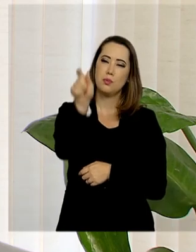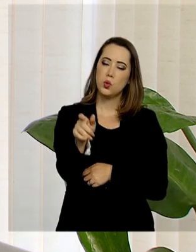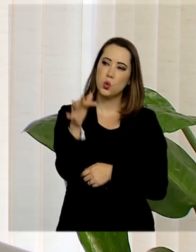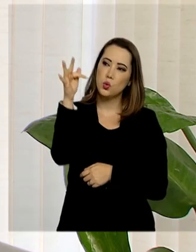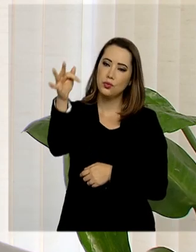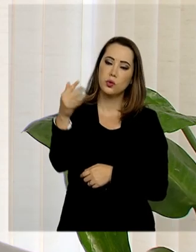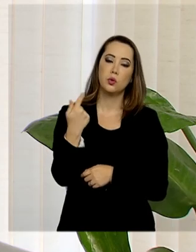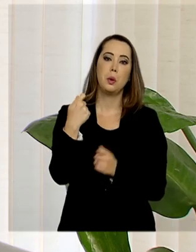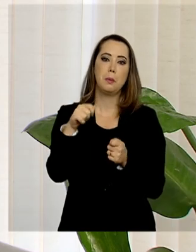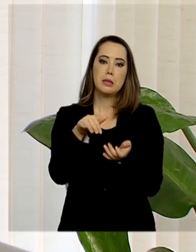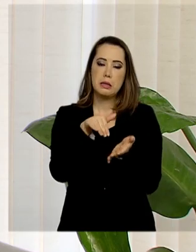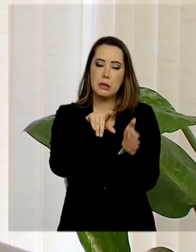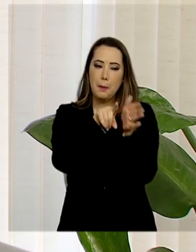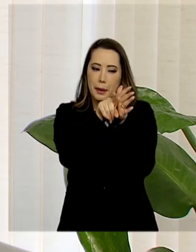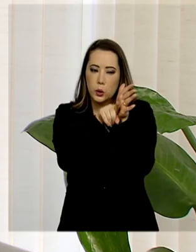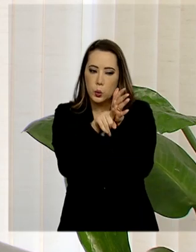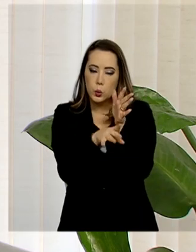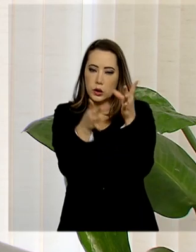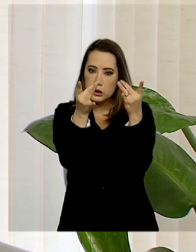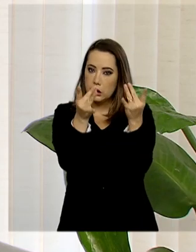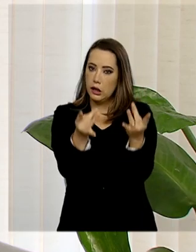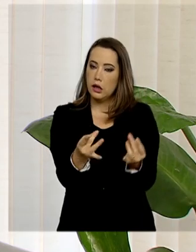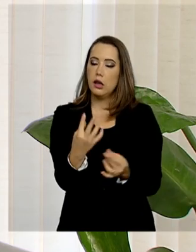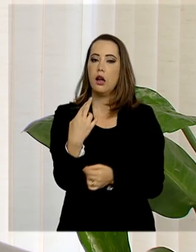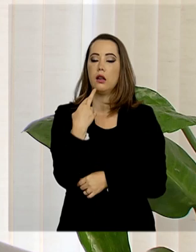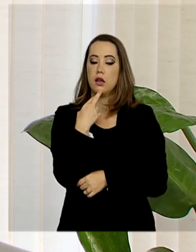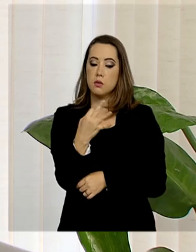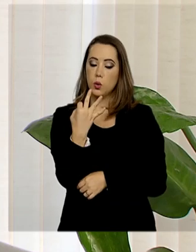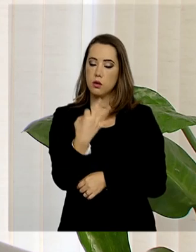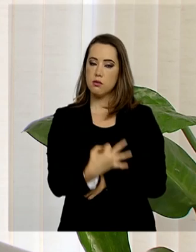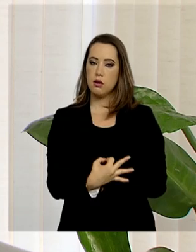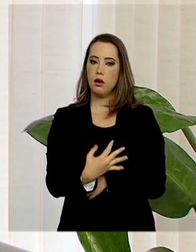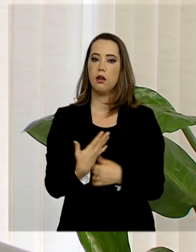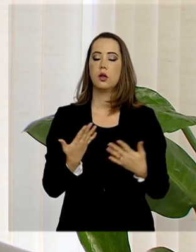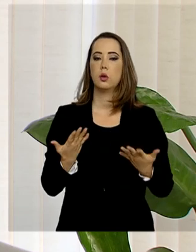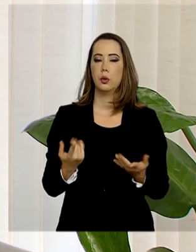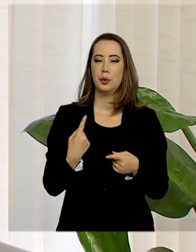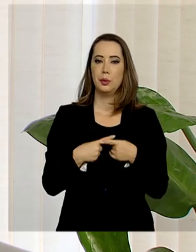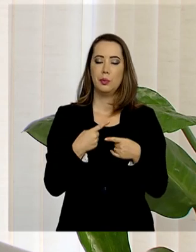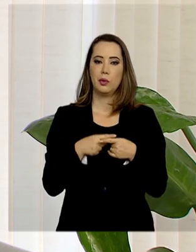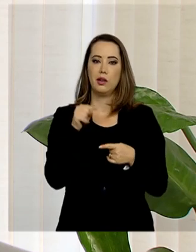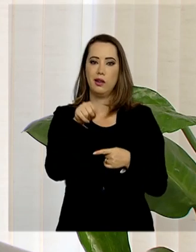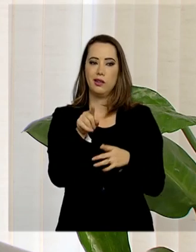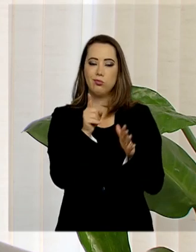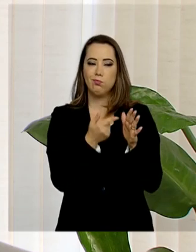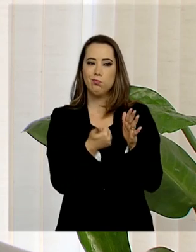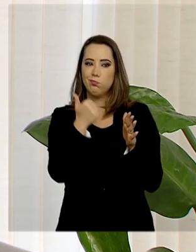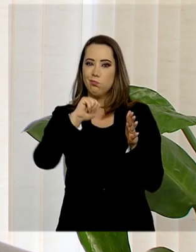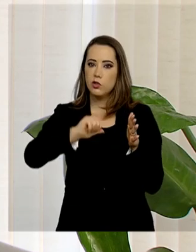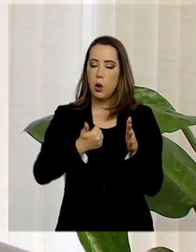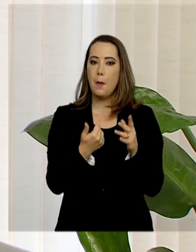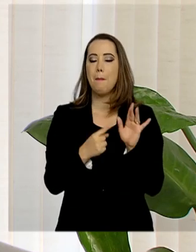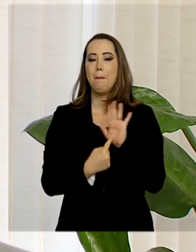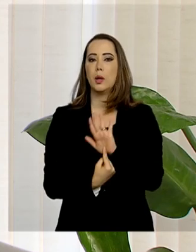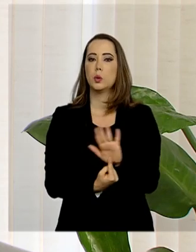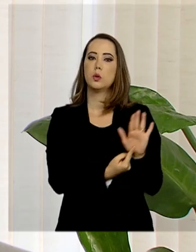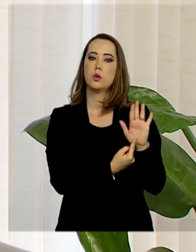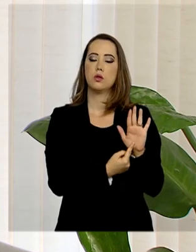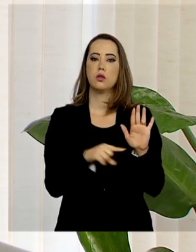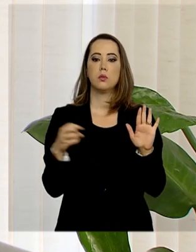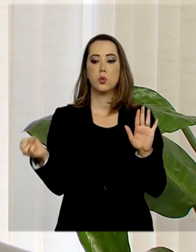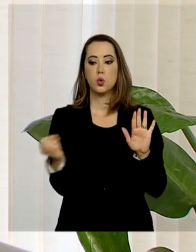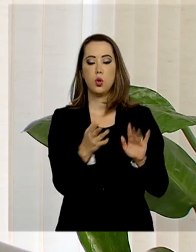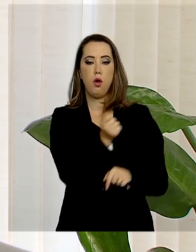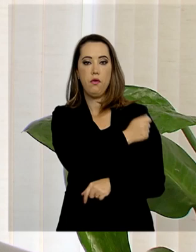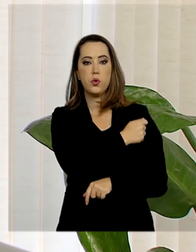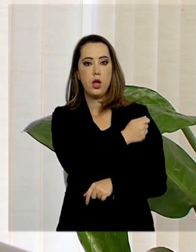tem que preencher realmente as questões, fazer com consciência, porque esse componente da avaliação vai mostrar para os novos